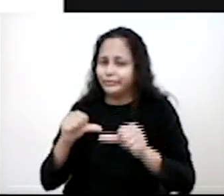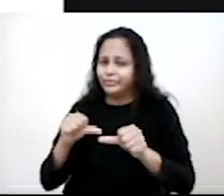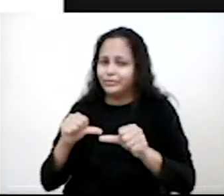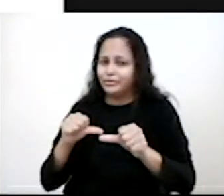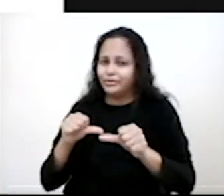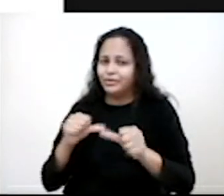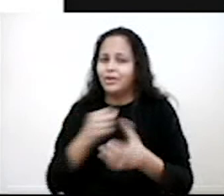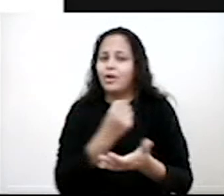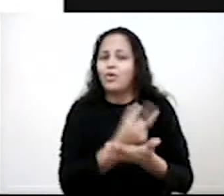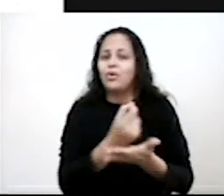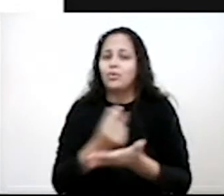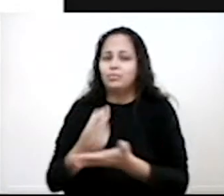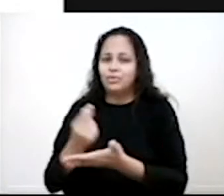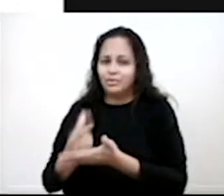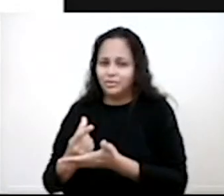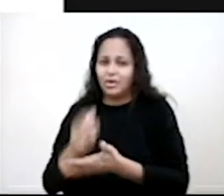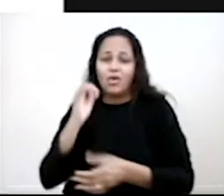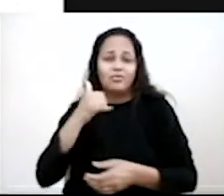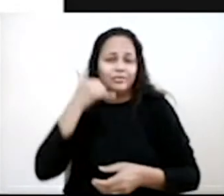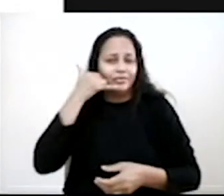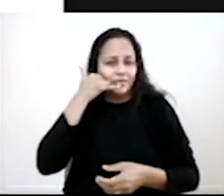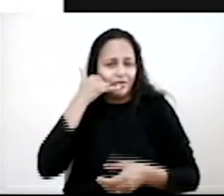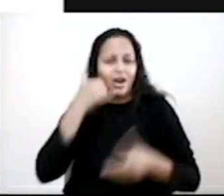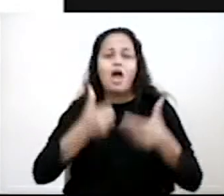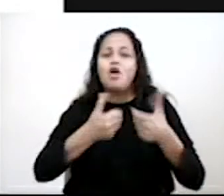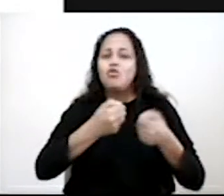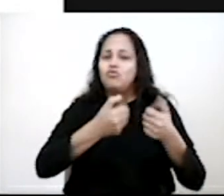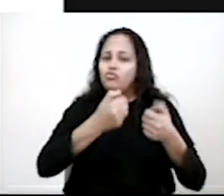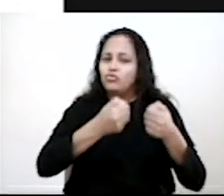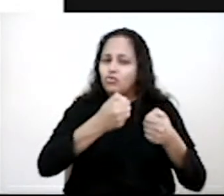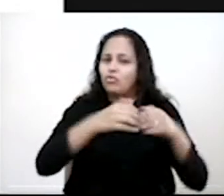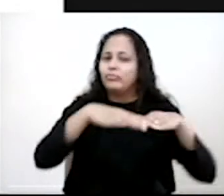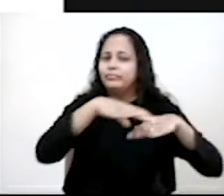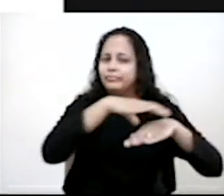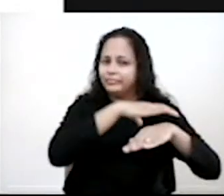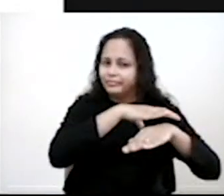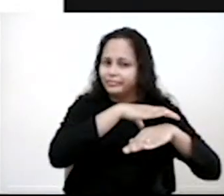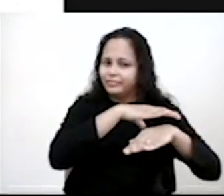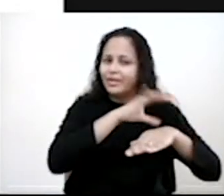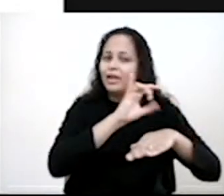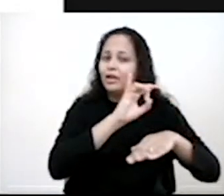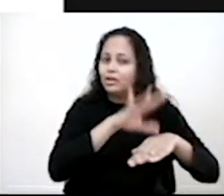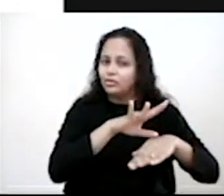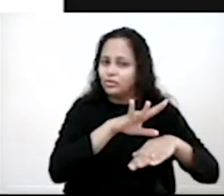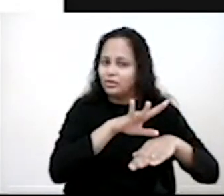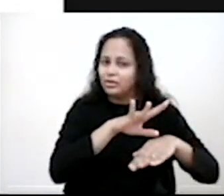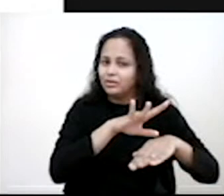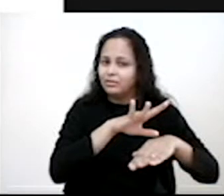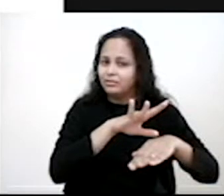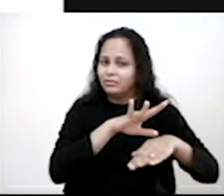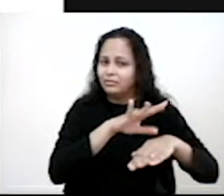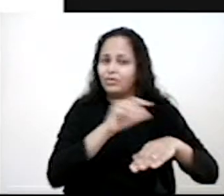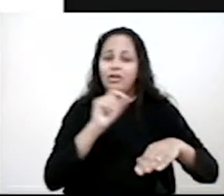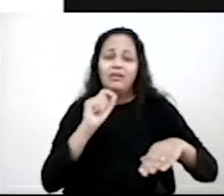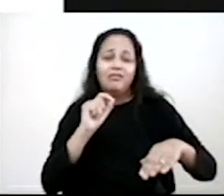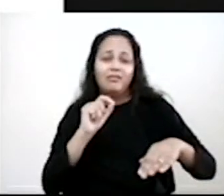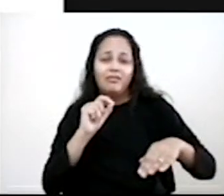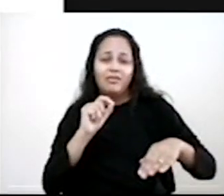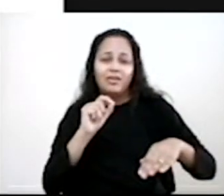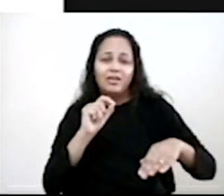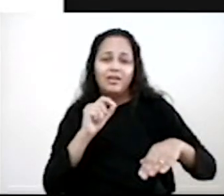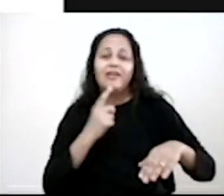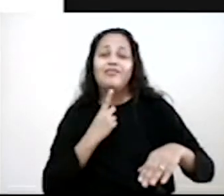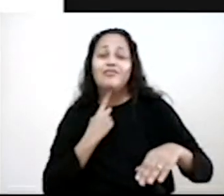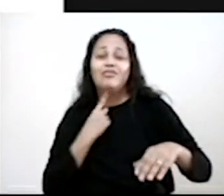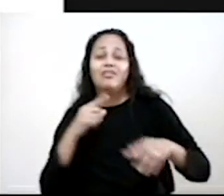Então, o celular, o tênis, o jogo, o videogame, ele deixa de ser só aquilo que eu vou comprar, para ser aquilo que me motiva, que